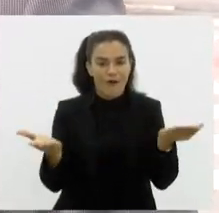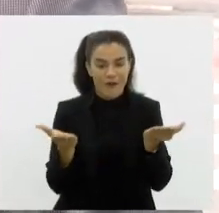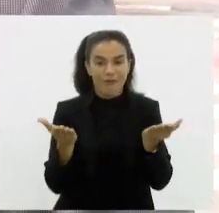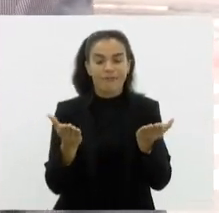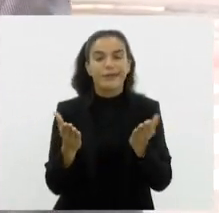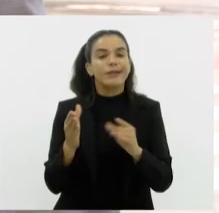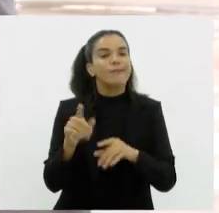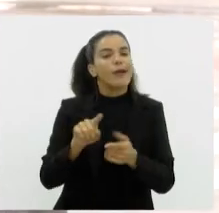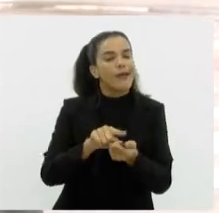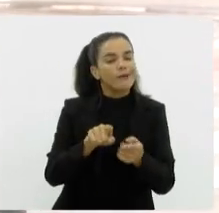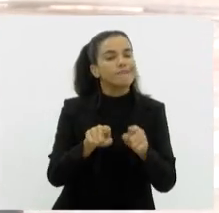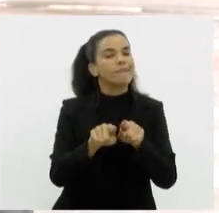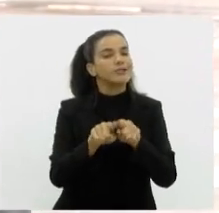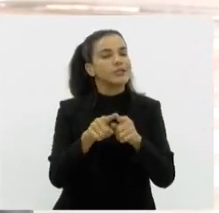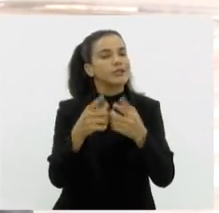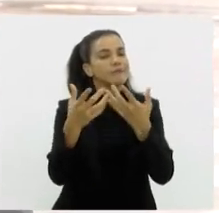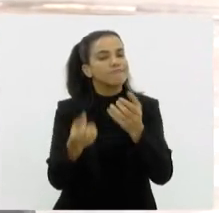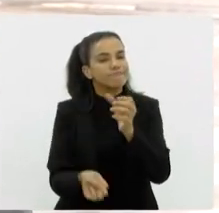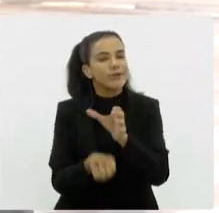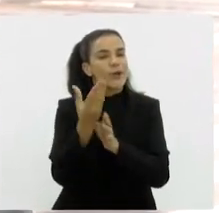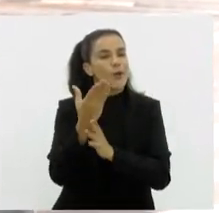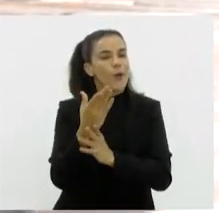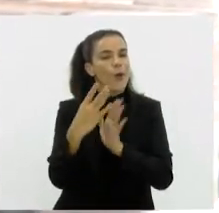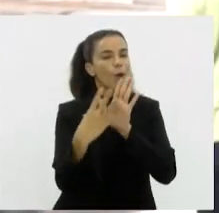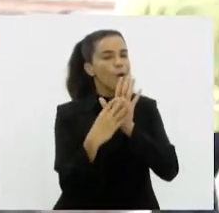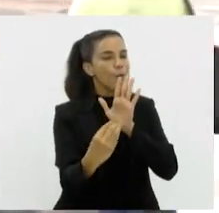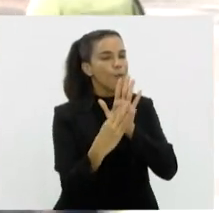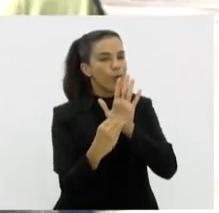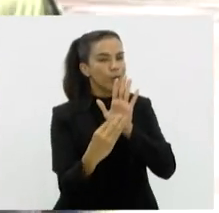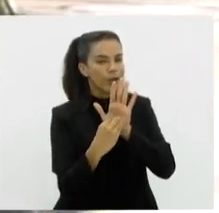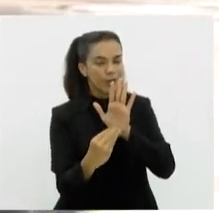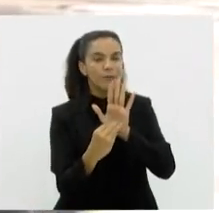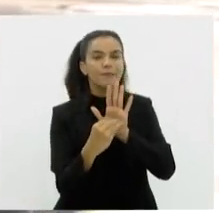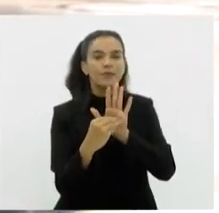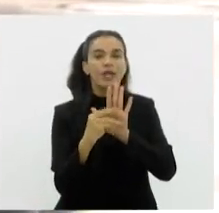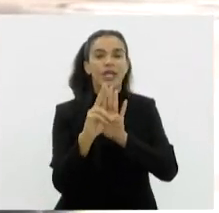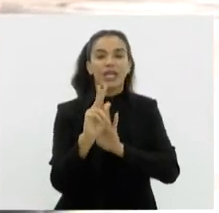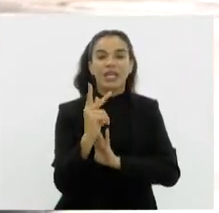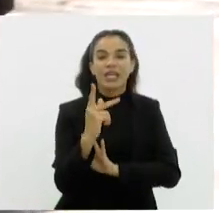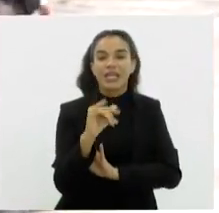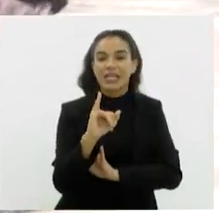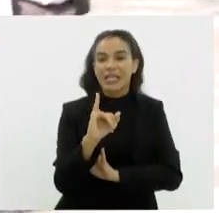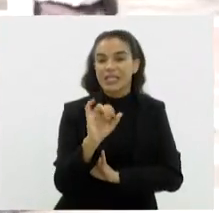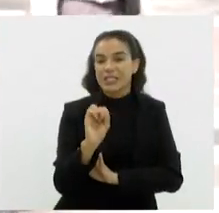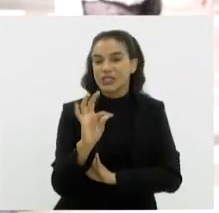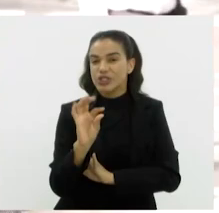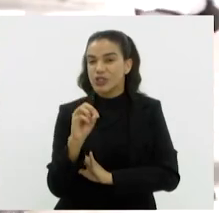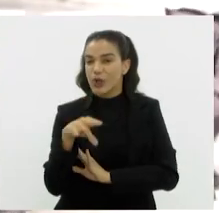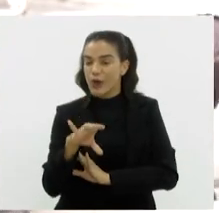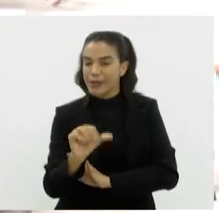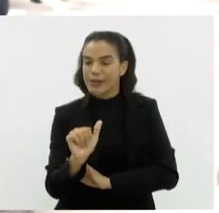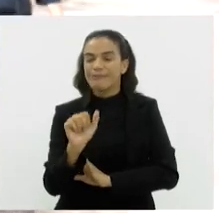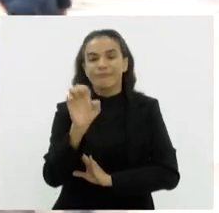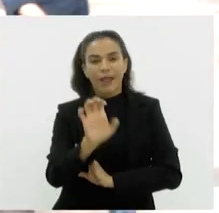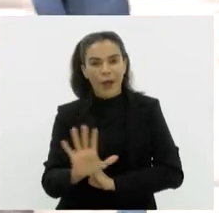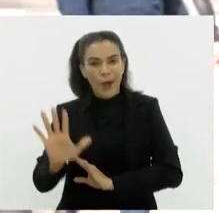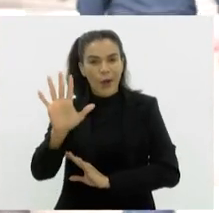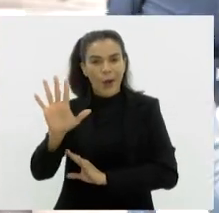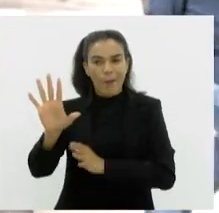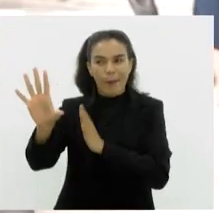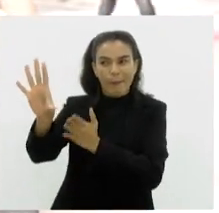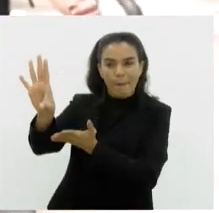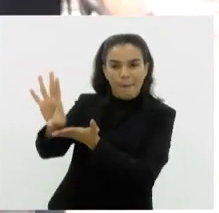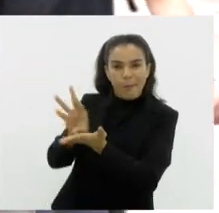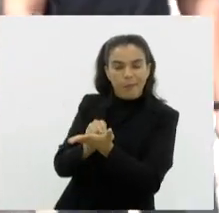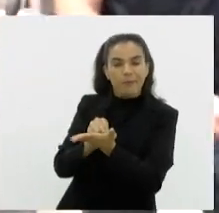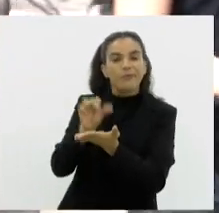modelo, Paulo, interessante, porque a gente adotou um modelo estoniano, de um país chamado Estônia, do leste da Europa, que é